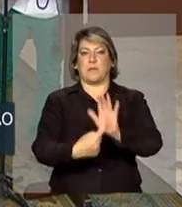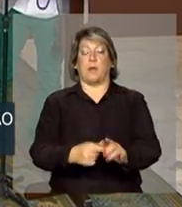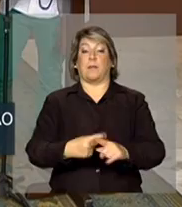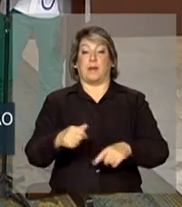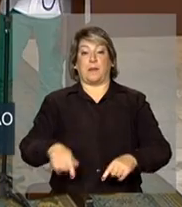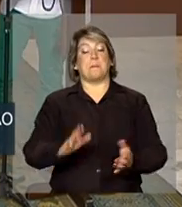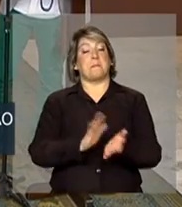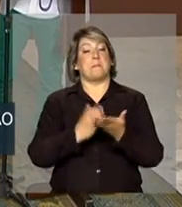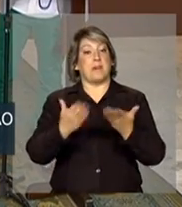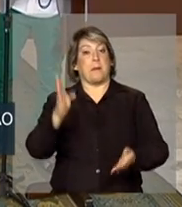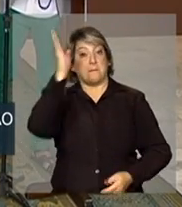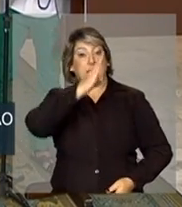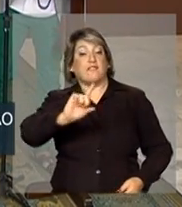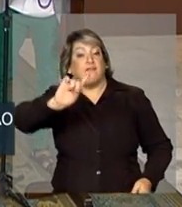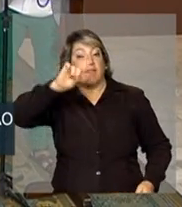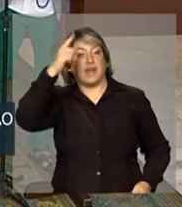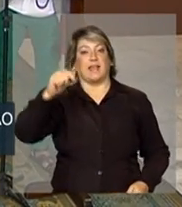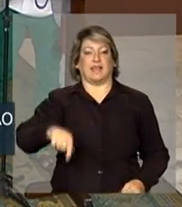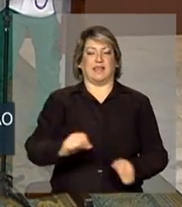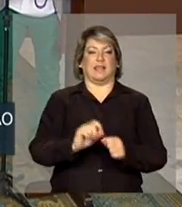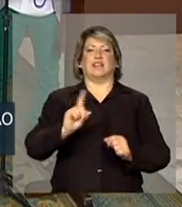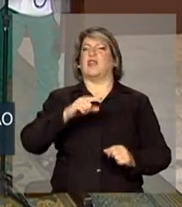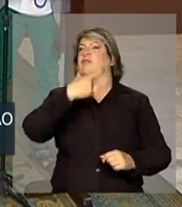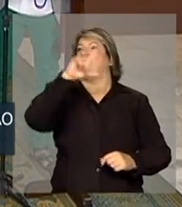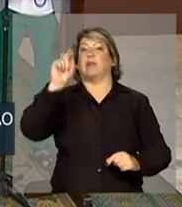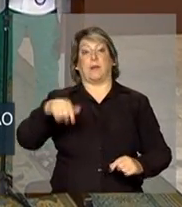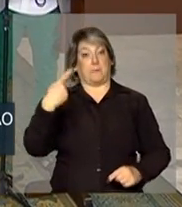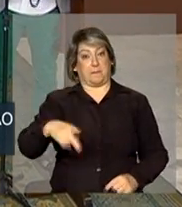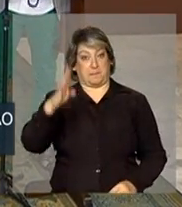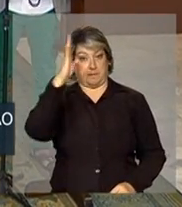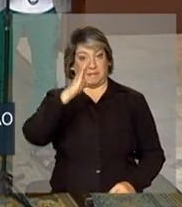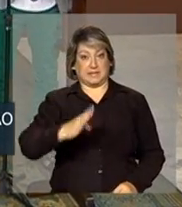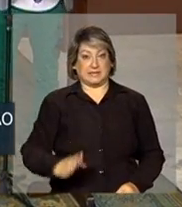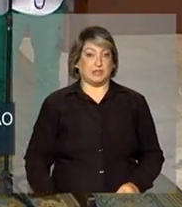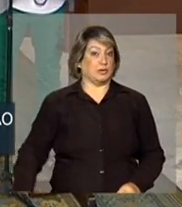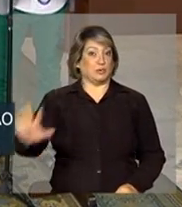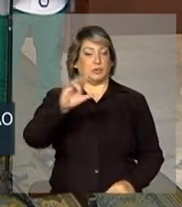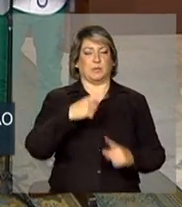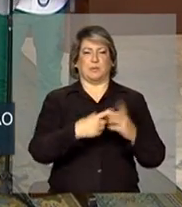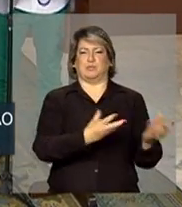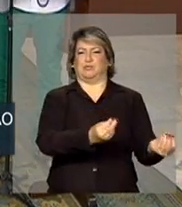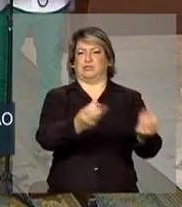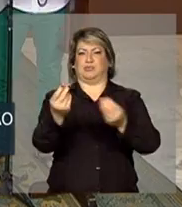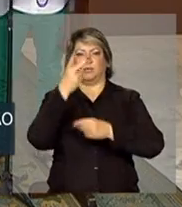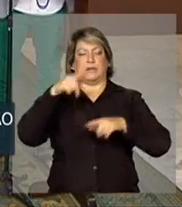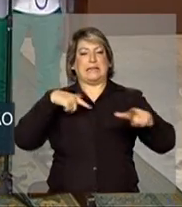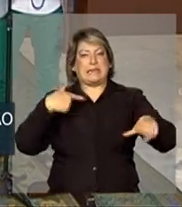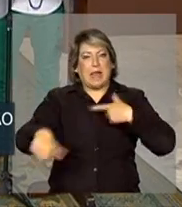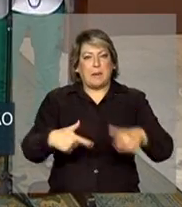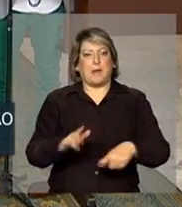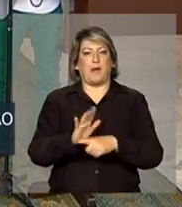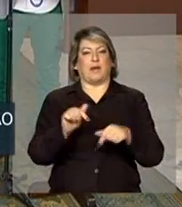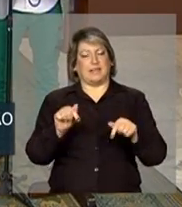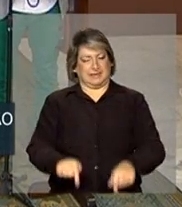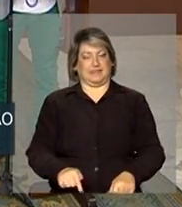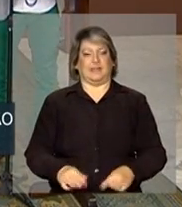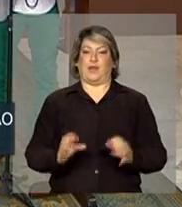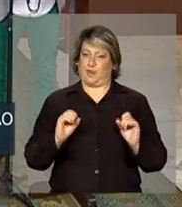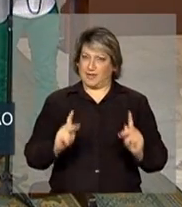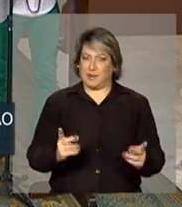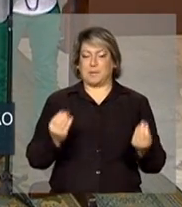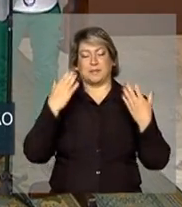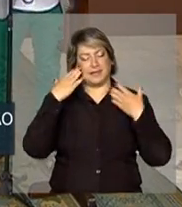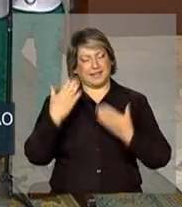que inventou esse instrumento, não um indivíduo, né? Afinal, tem um coletivo trabalhando em prol disso. Ok?